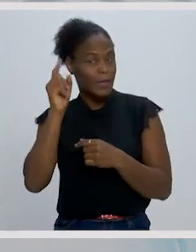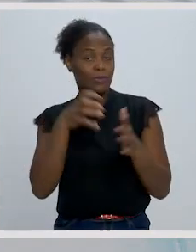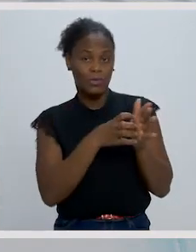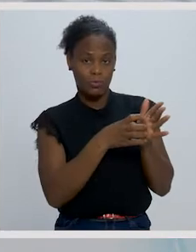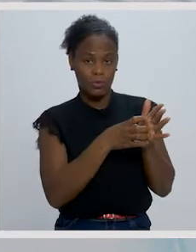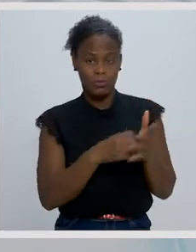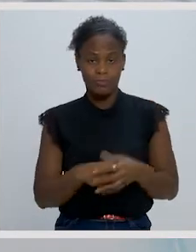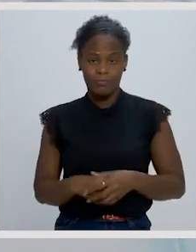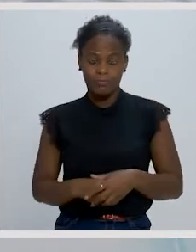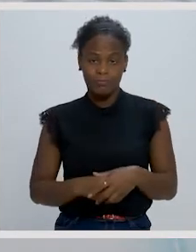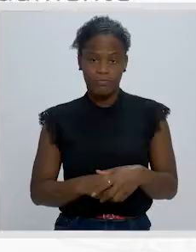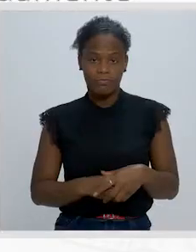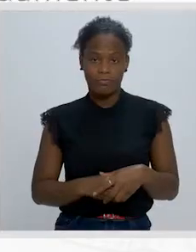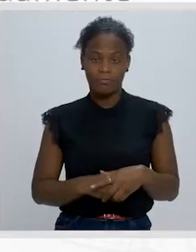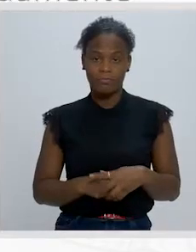simbolismo.